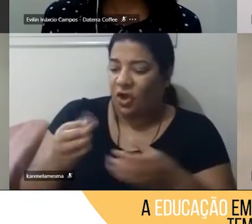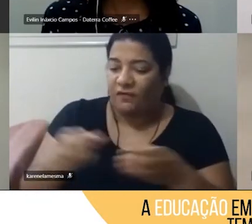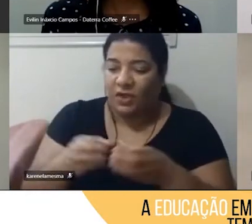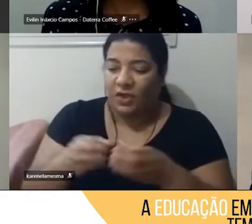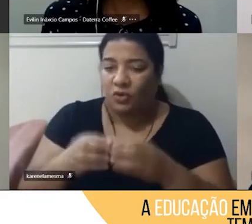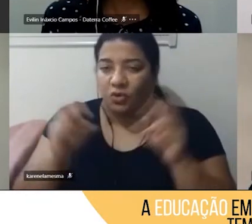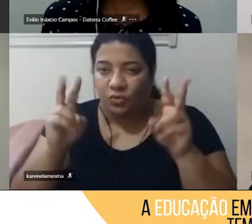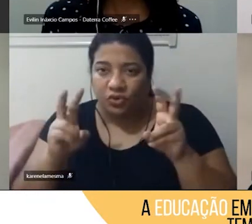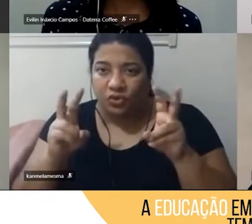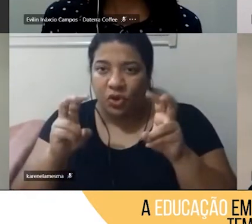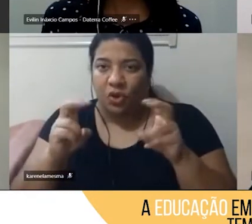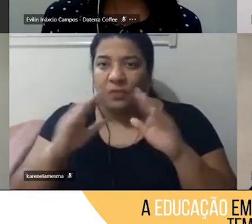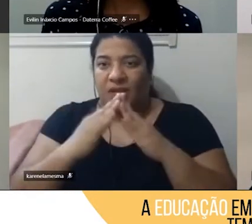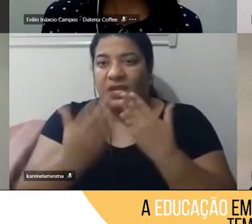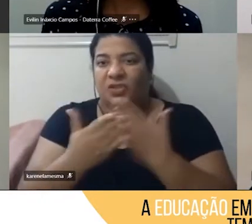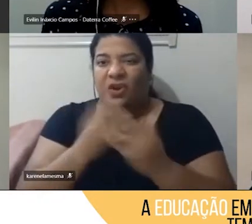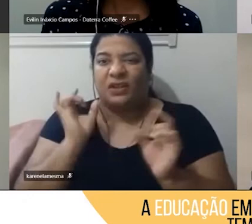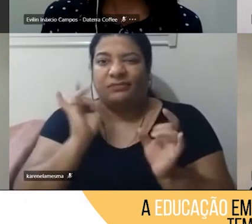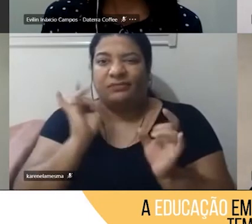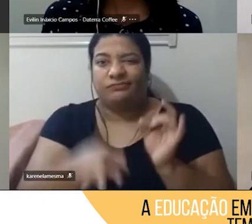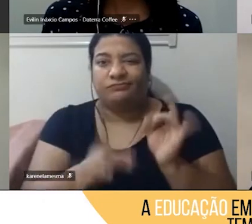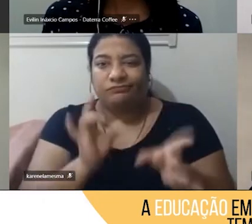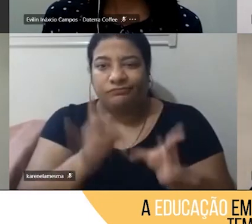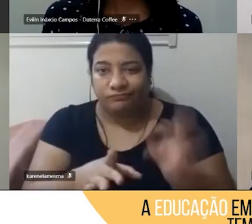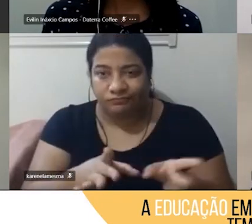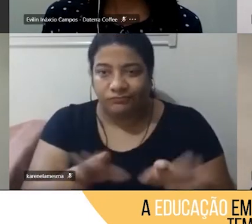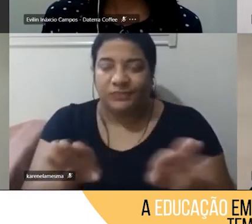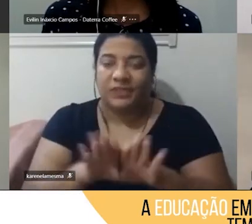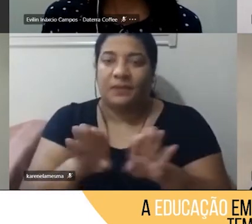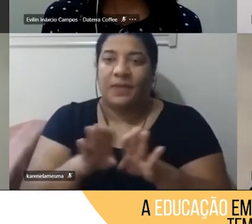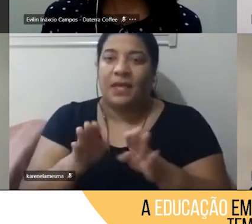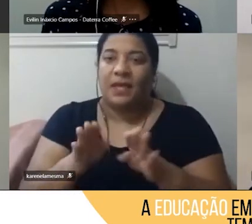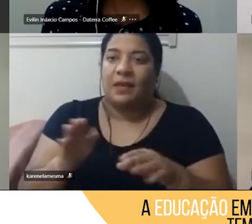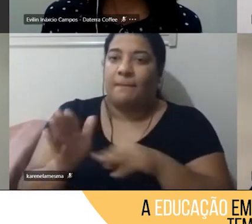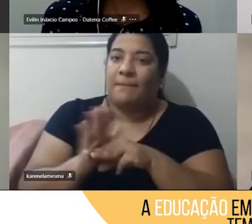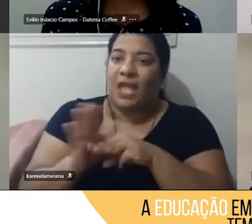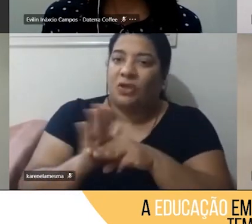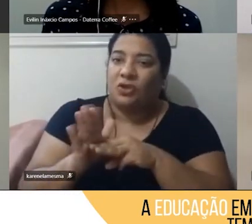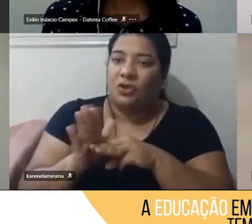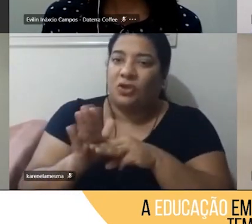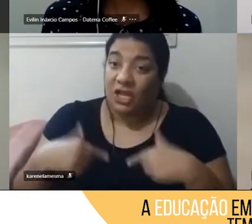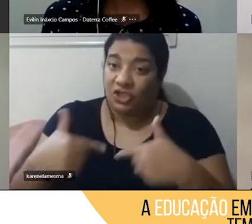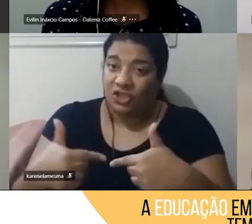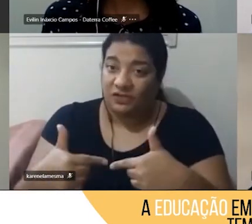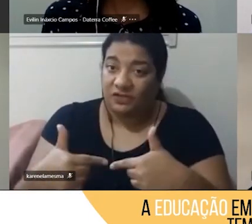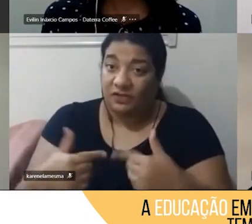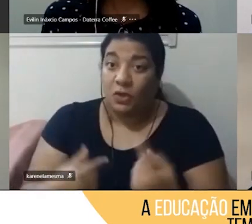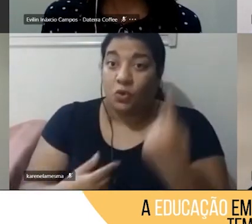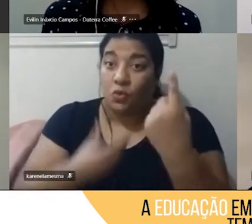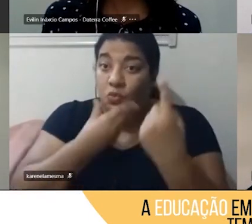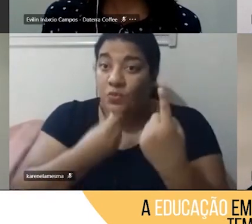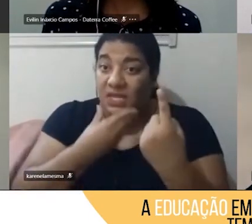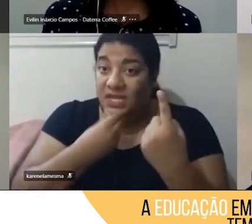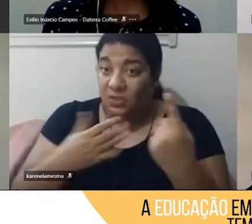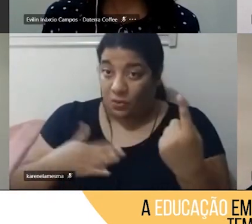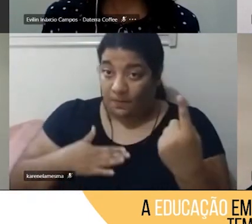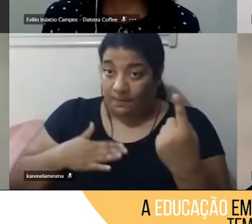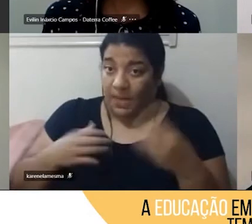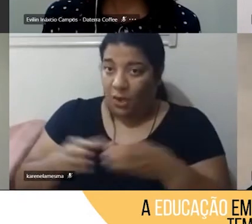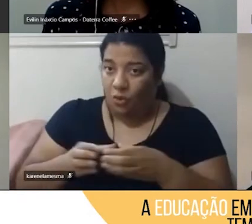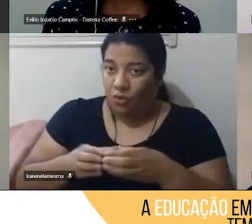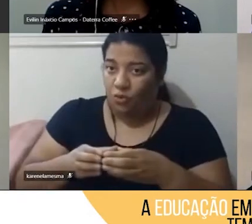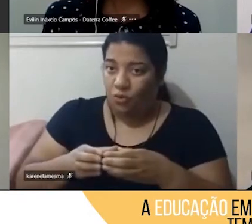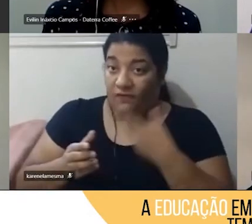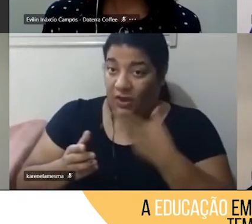metodologias ativas, e aí um garoto comentou assim no meu grupo que ele tem uma professora que